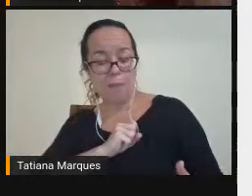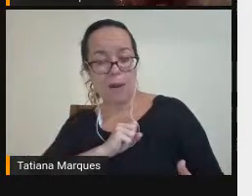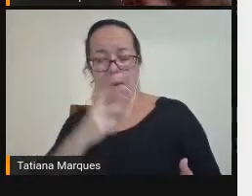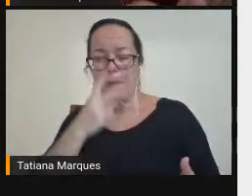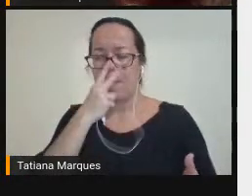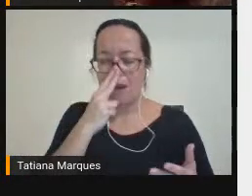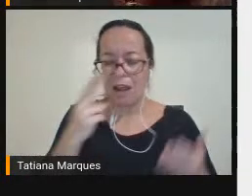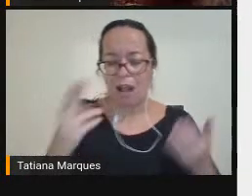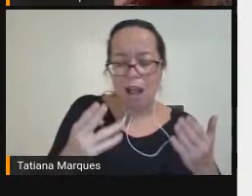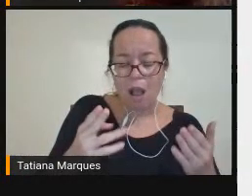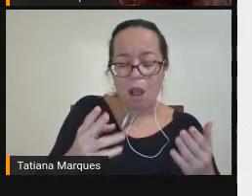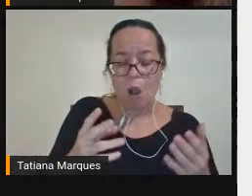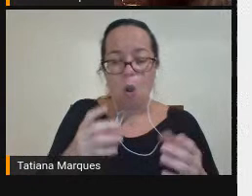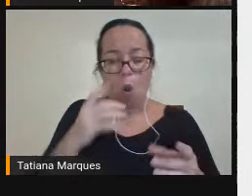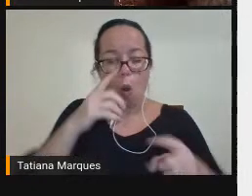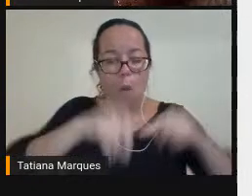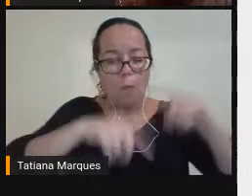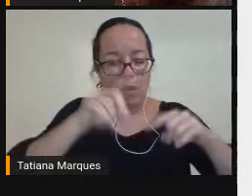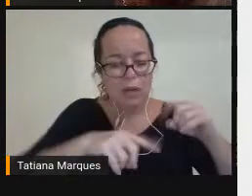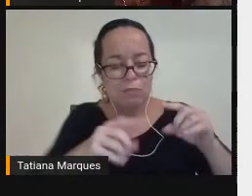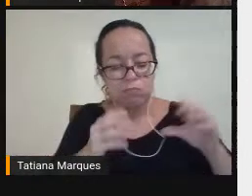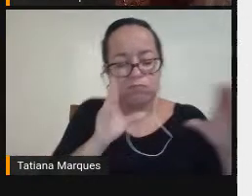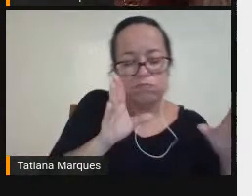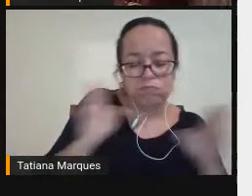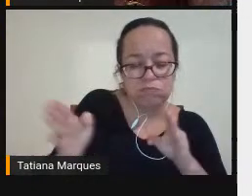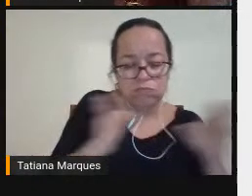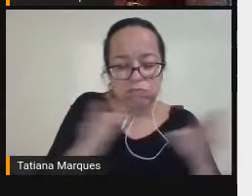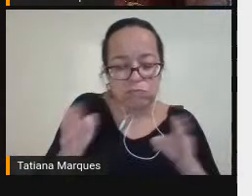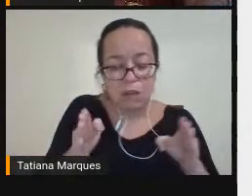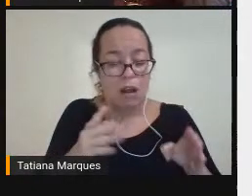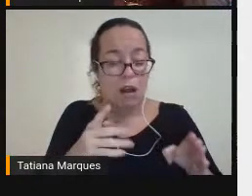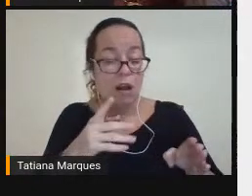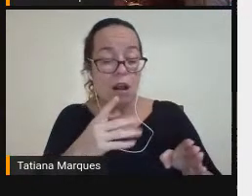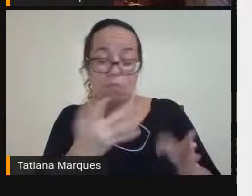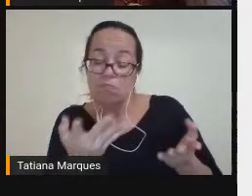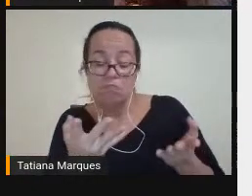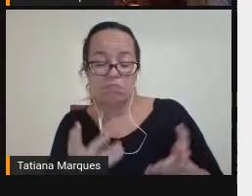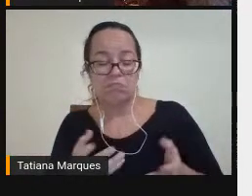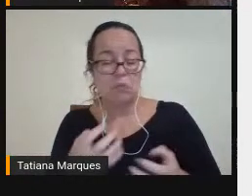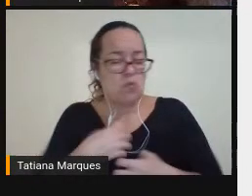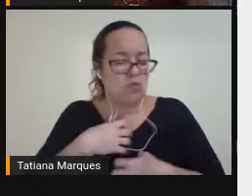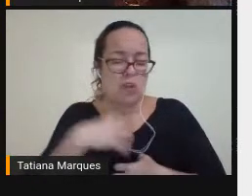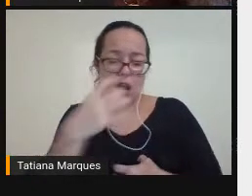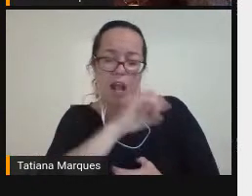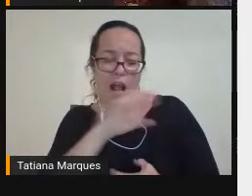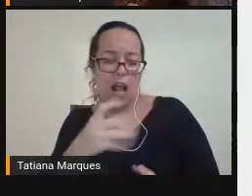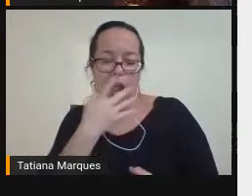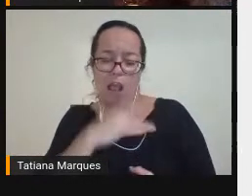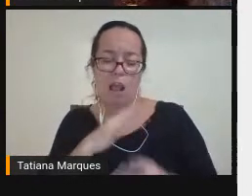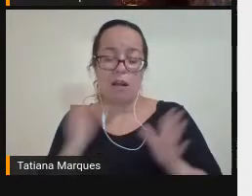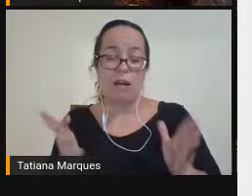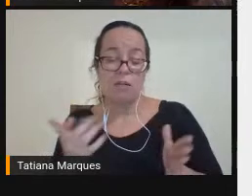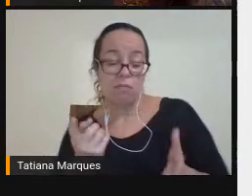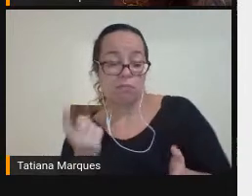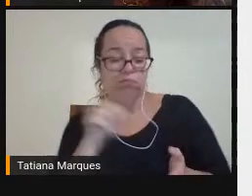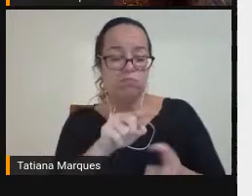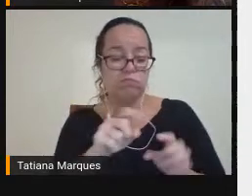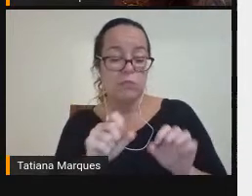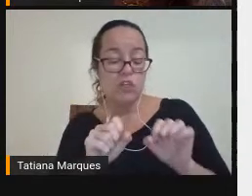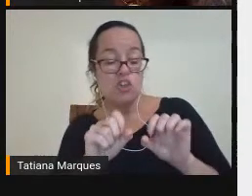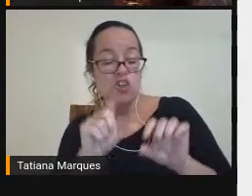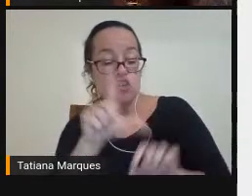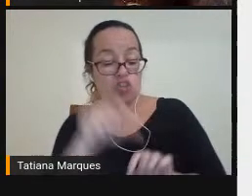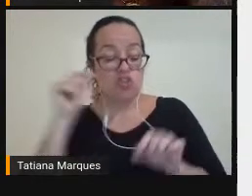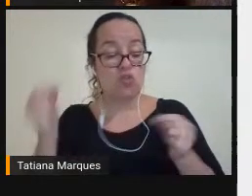objetos Pra alguma Pra determinadas Crianças Então Você clicou Escolheu uma forma De